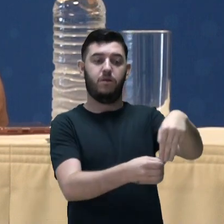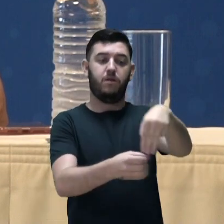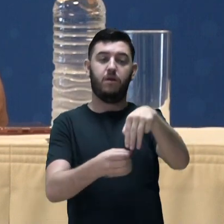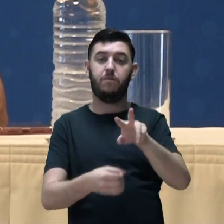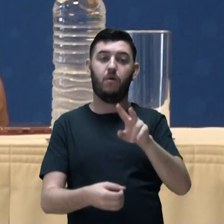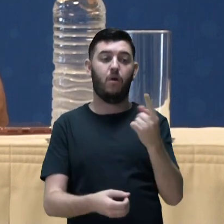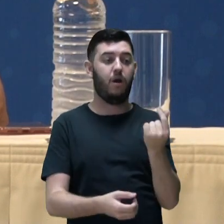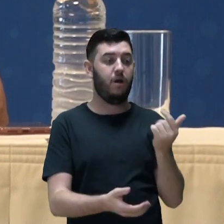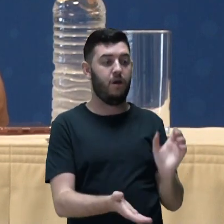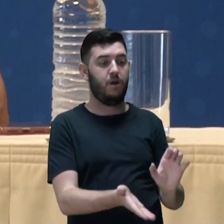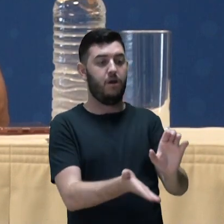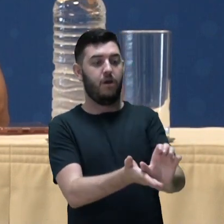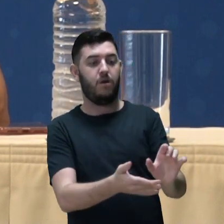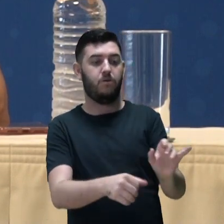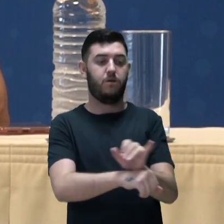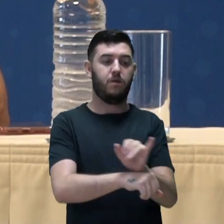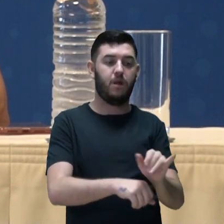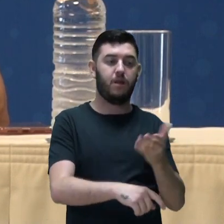recursos.